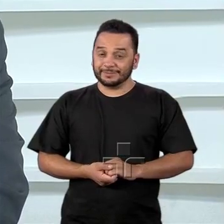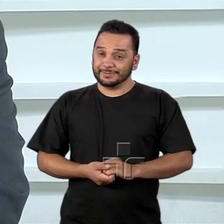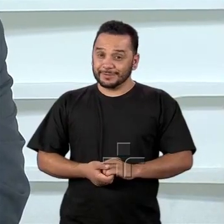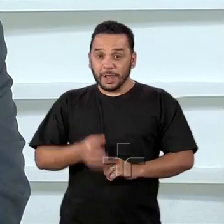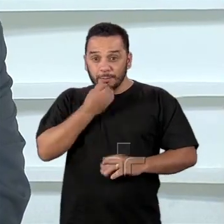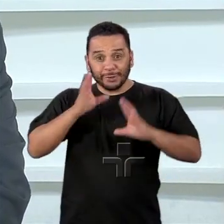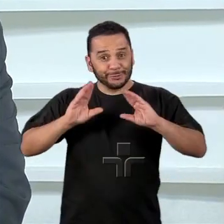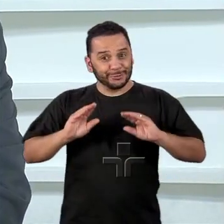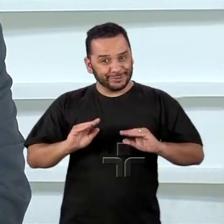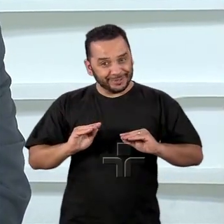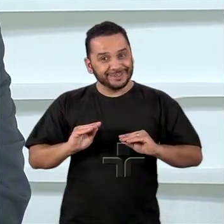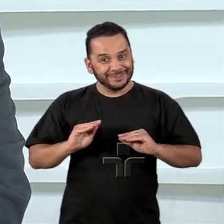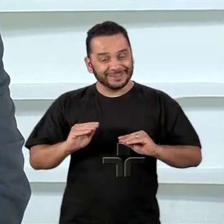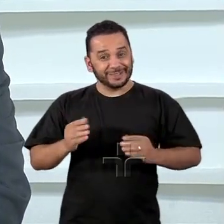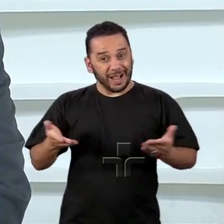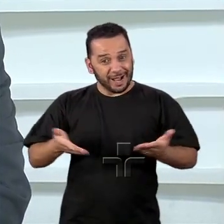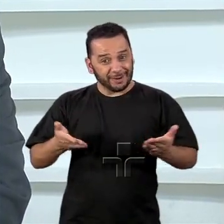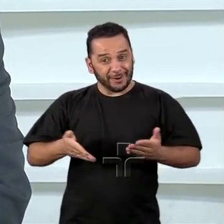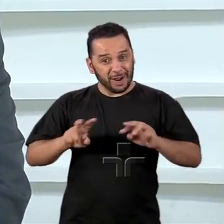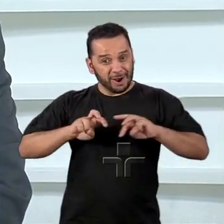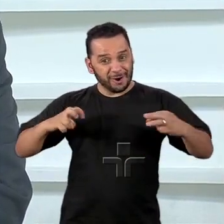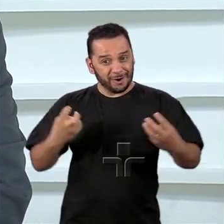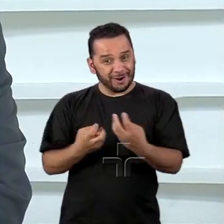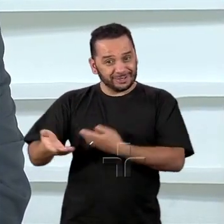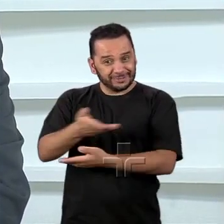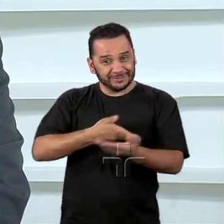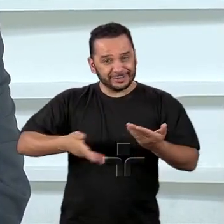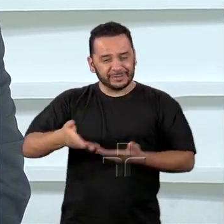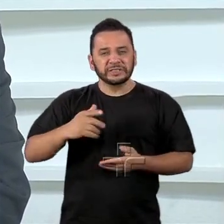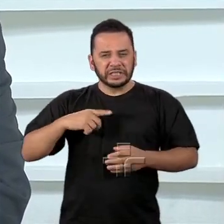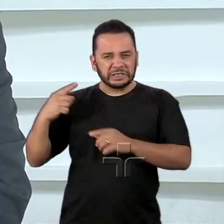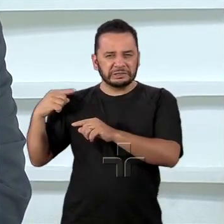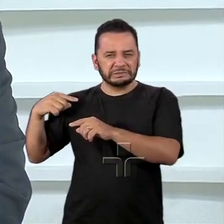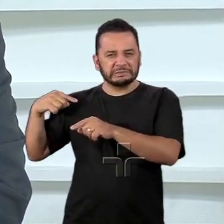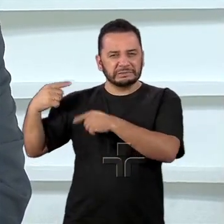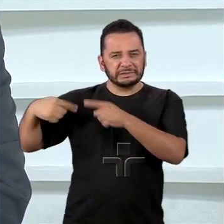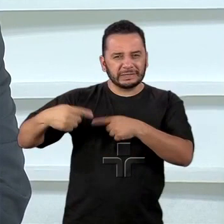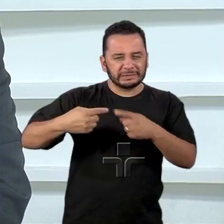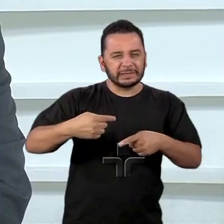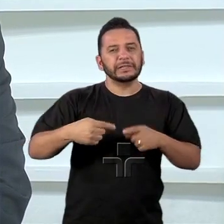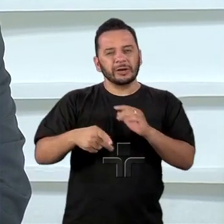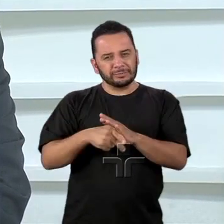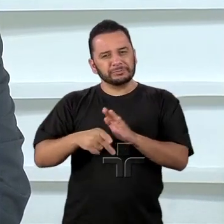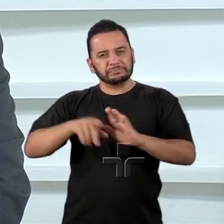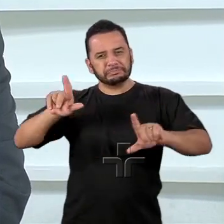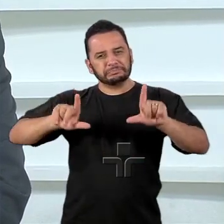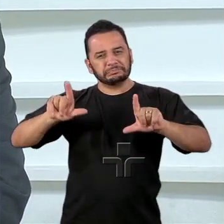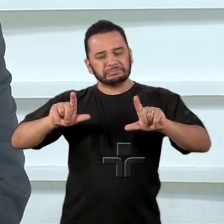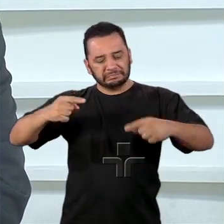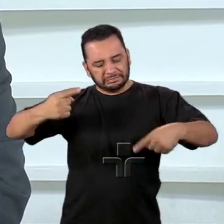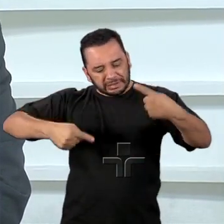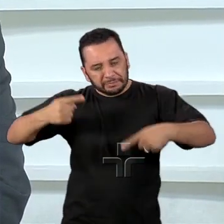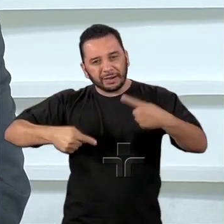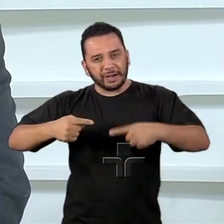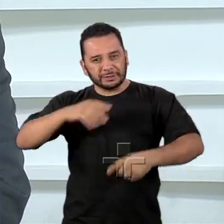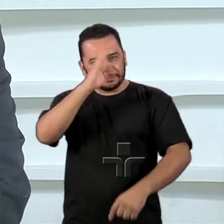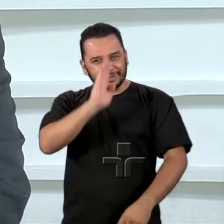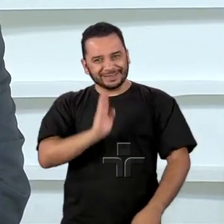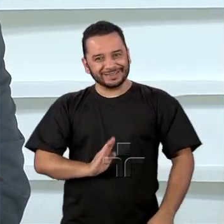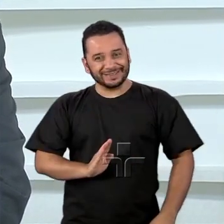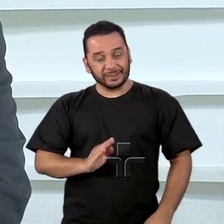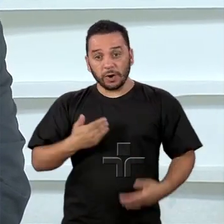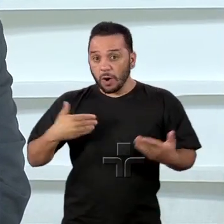Boa noite, este é o Roda Viva, o mais tradicional programa de debates da TV brasileira. No programa de hoje vamos